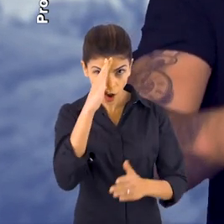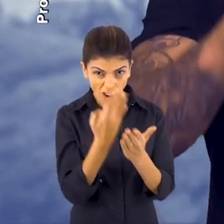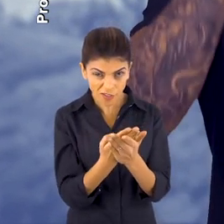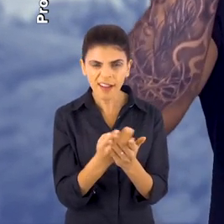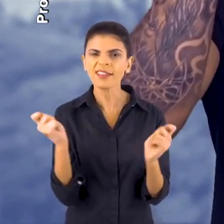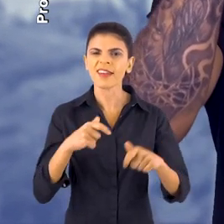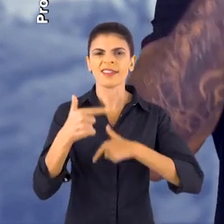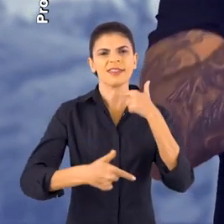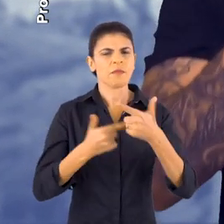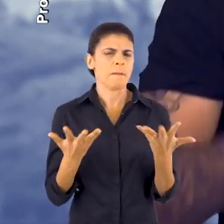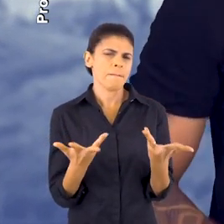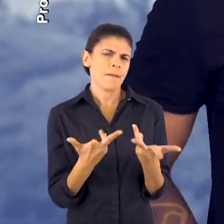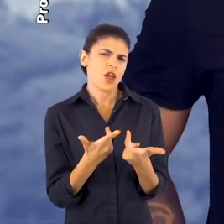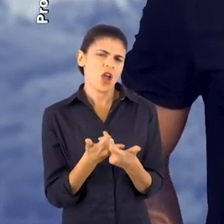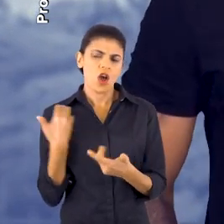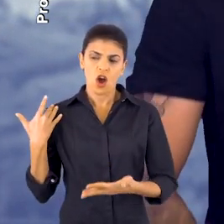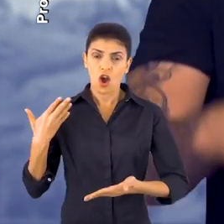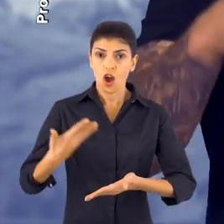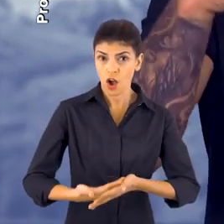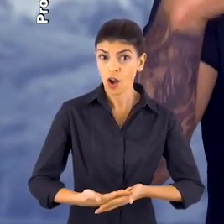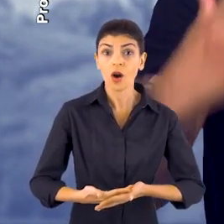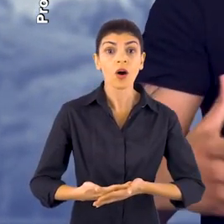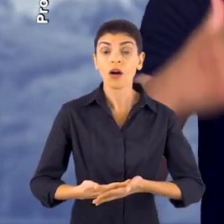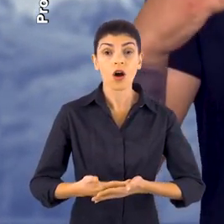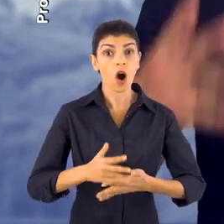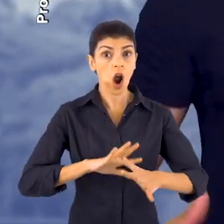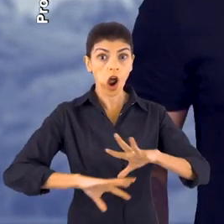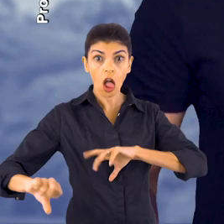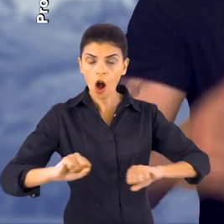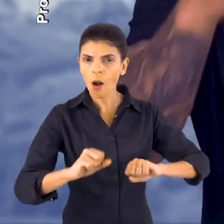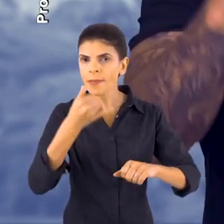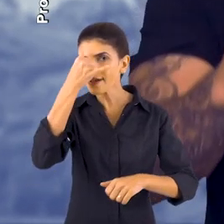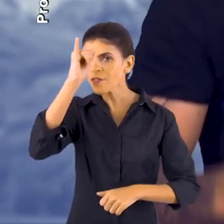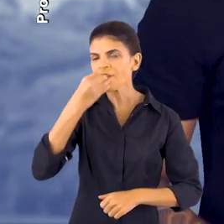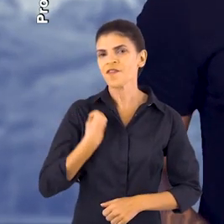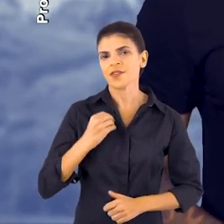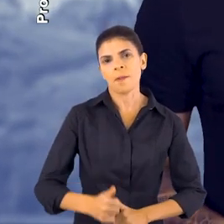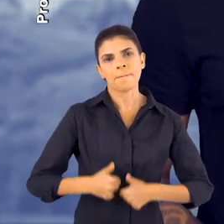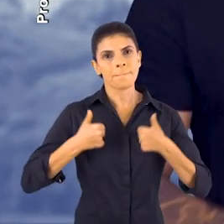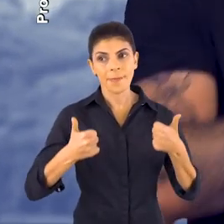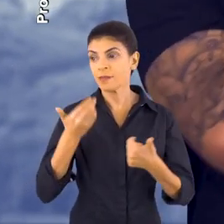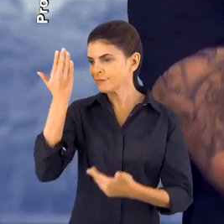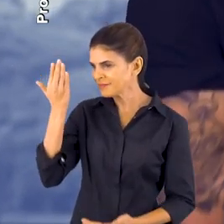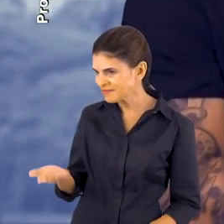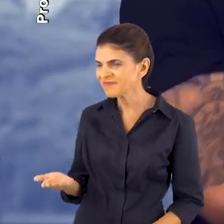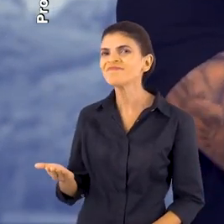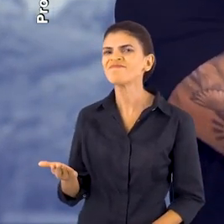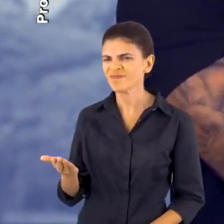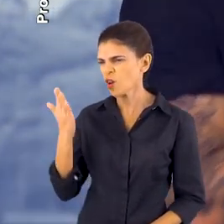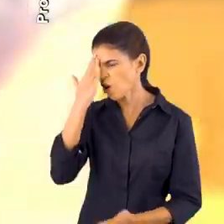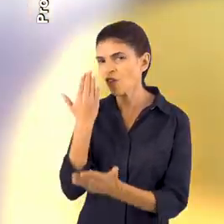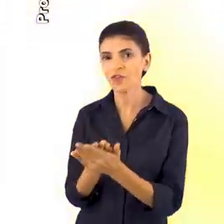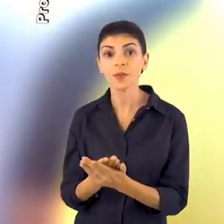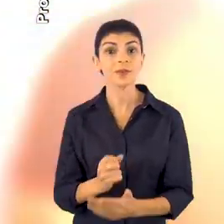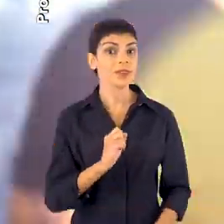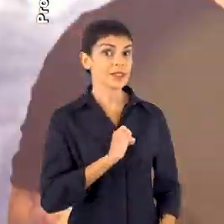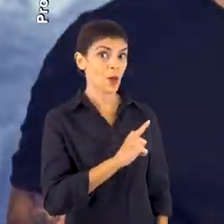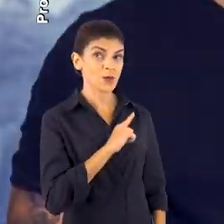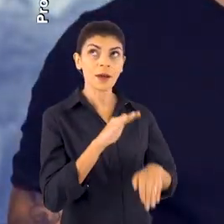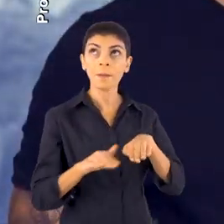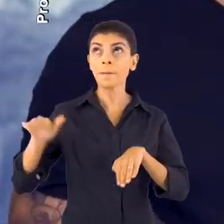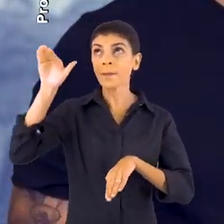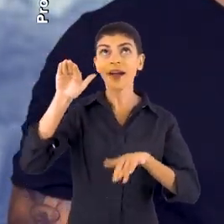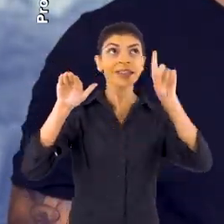que você vai ter um serviço muito melhor do que tem hoje Basta não roubar que você vai ter uma vida bem melhor Roberto, em você eu confio São